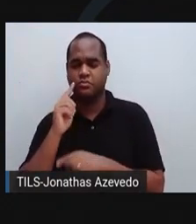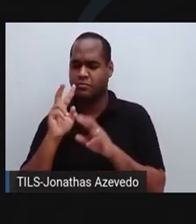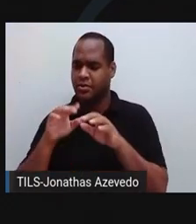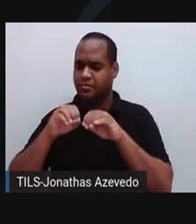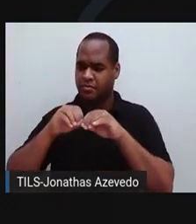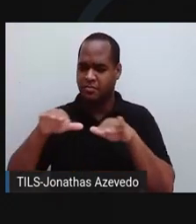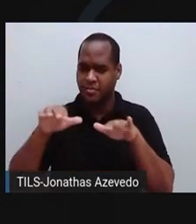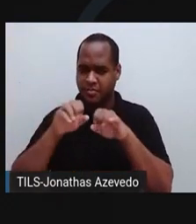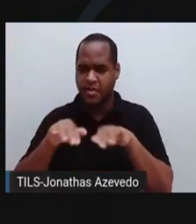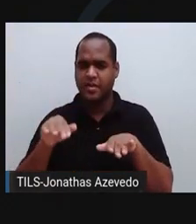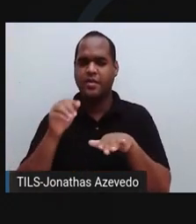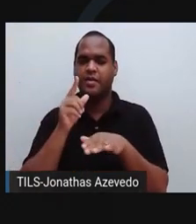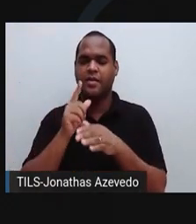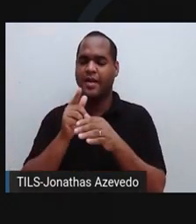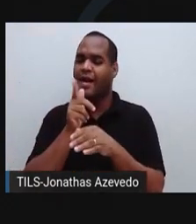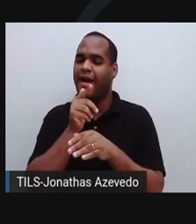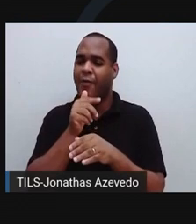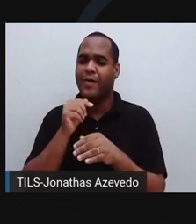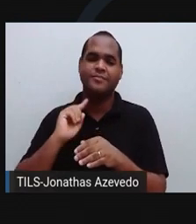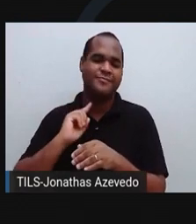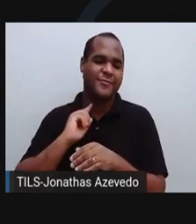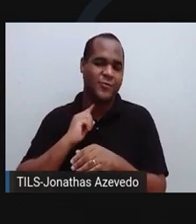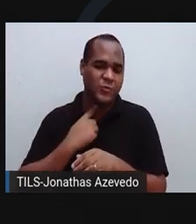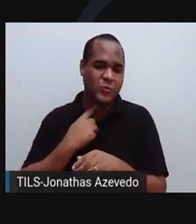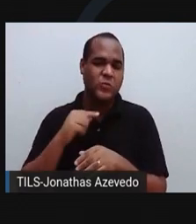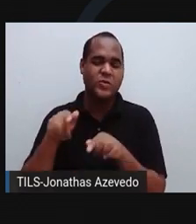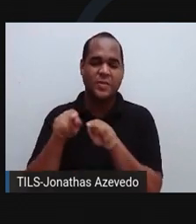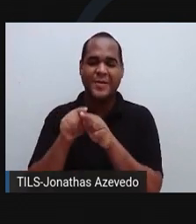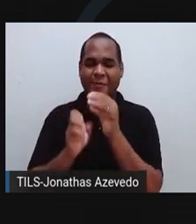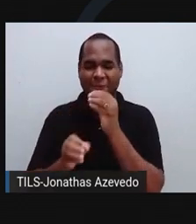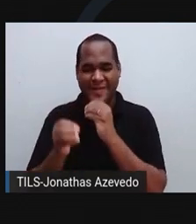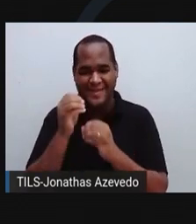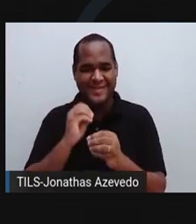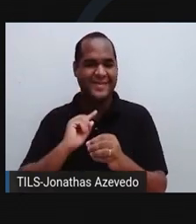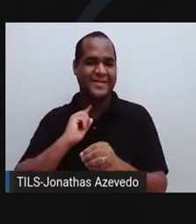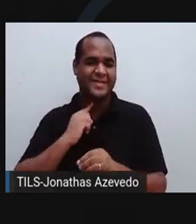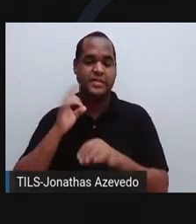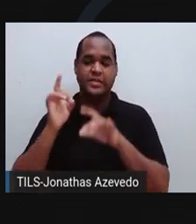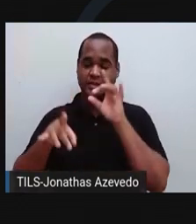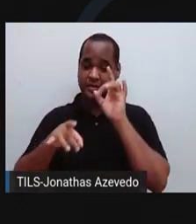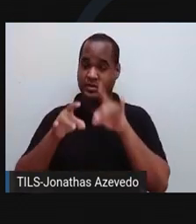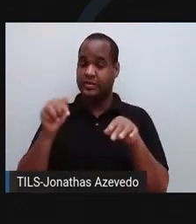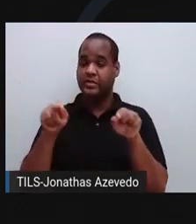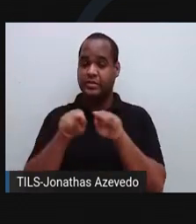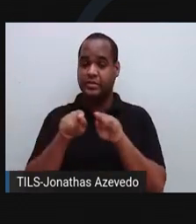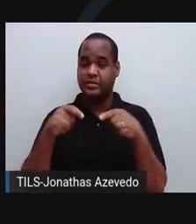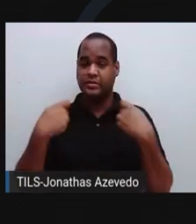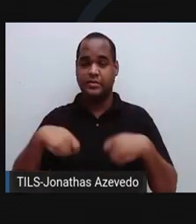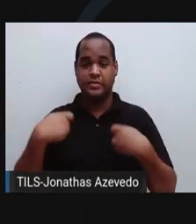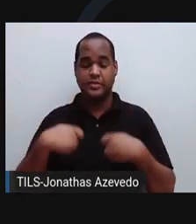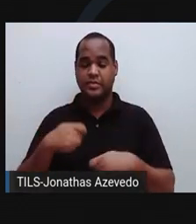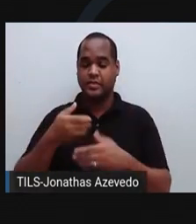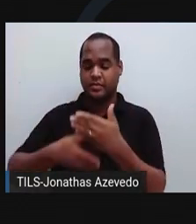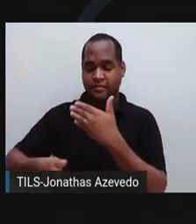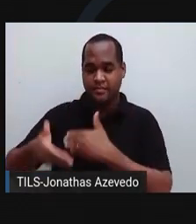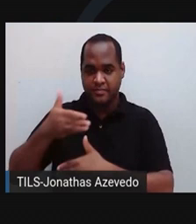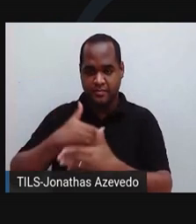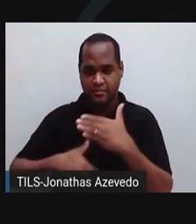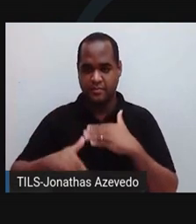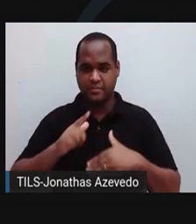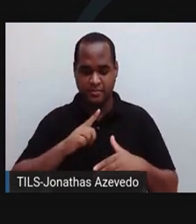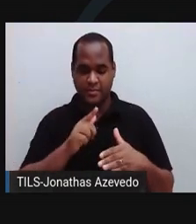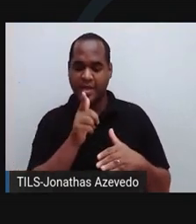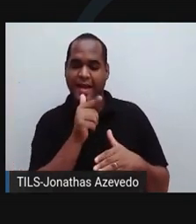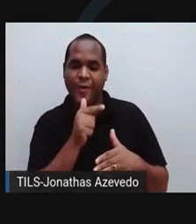ingestão de água e alimentos contaminados com esse protozoário. Então, as medidas profiláticas serão saneamento básico, tratamento de água,